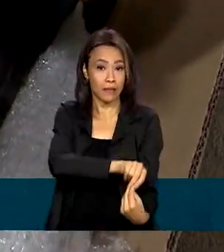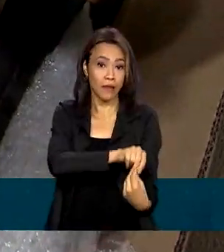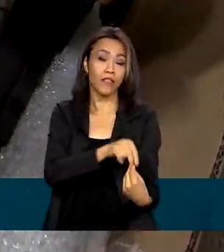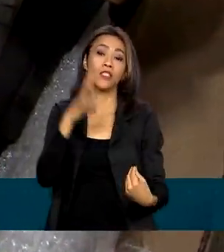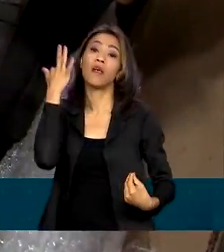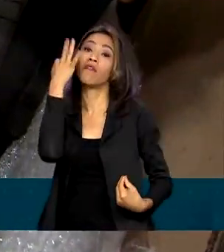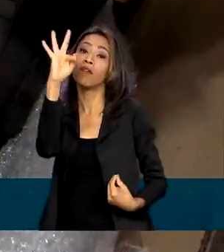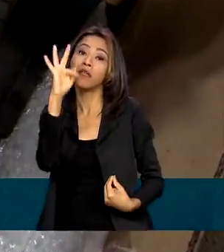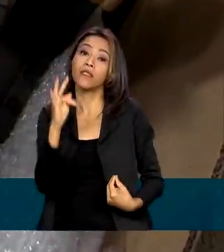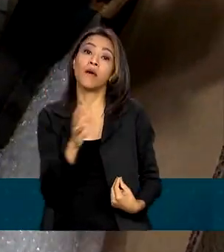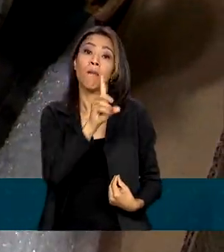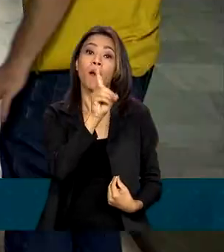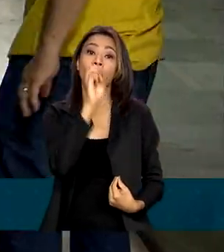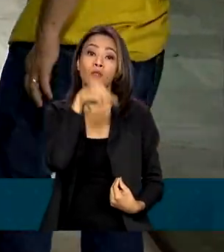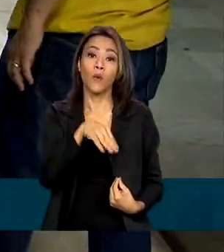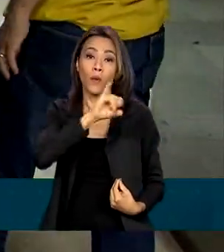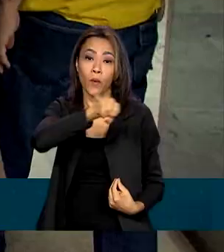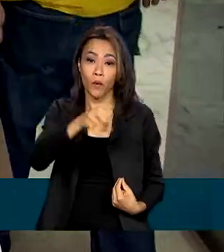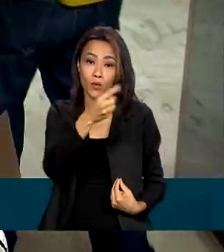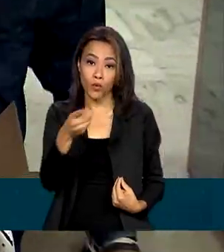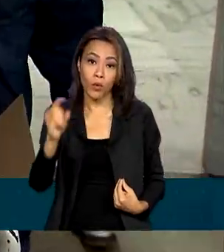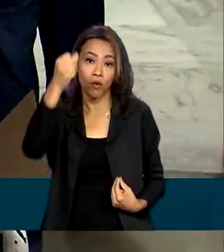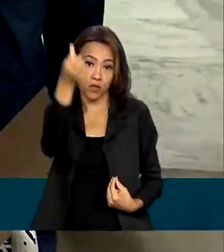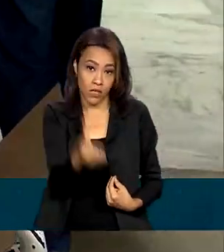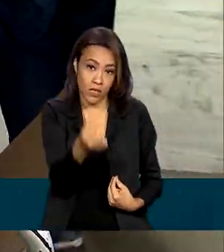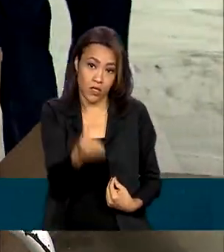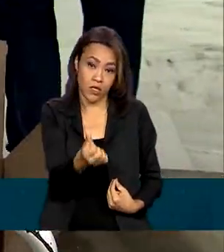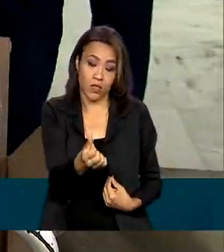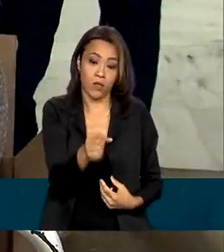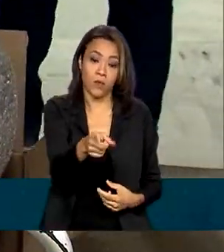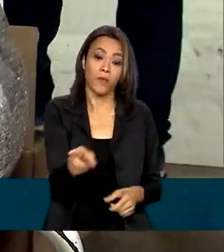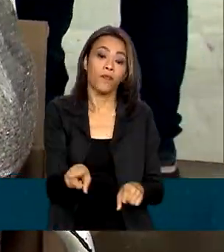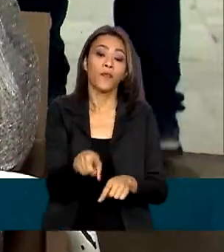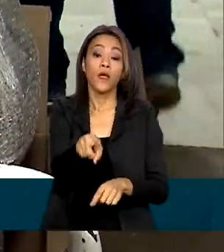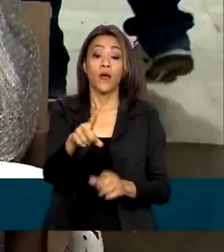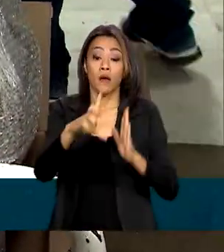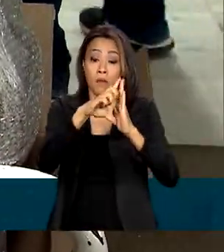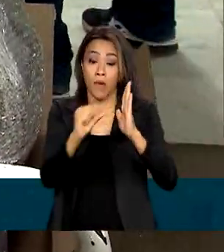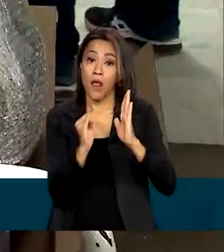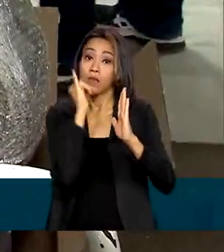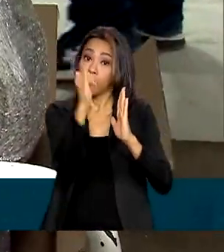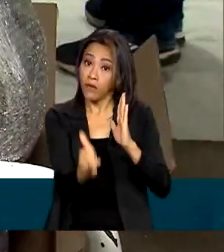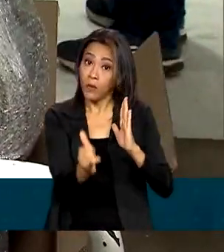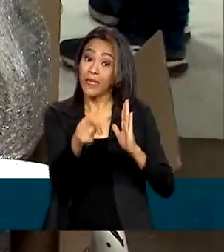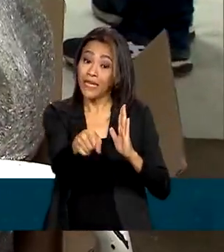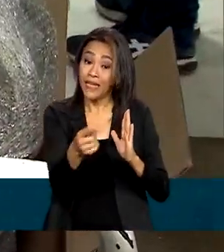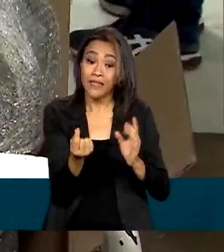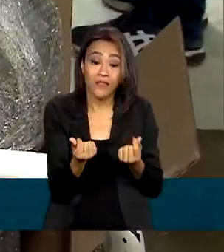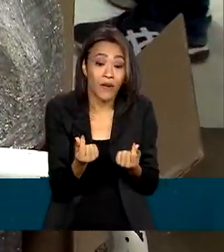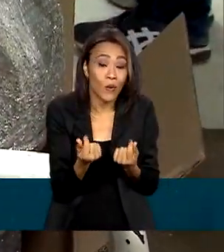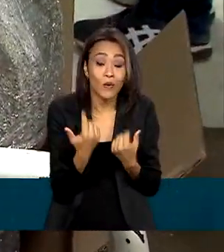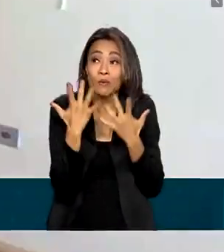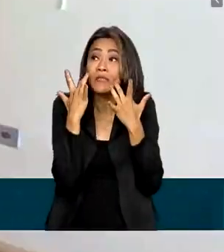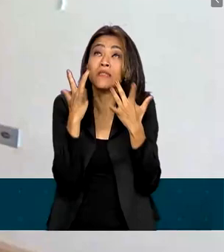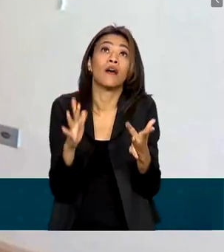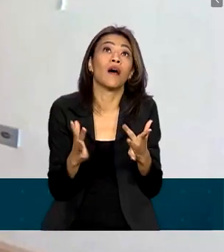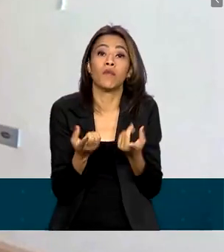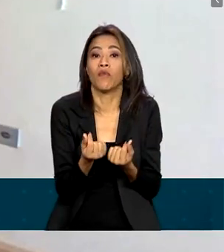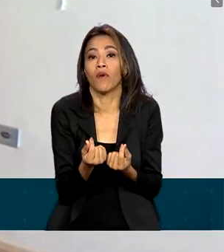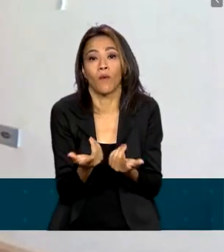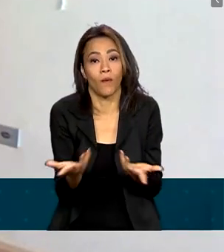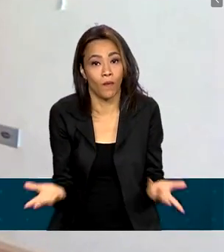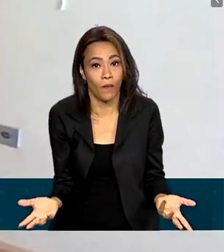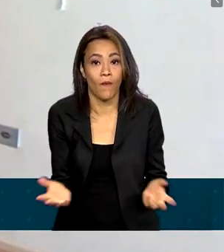para Dom João VI. De acordo com o Palácio do Planalto, a peça tem valor incalculável. A